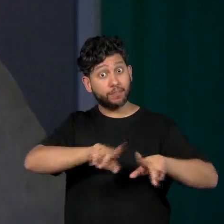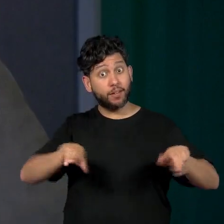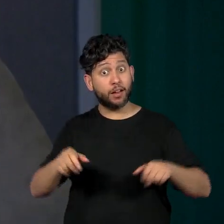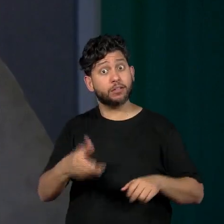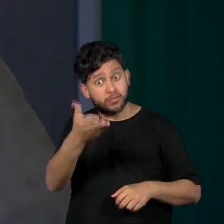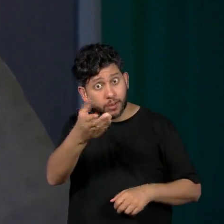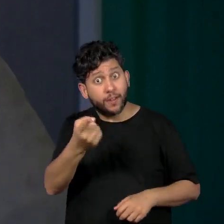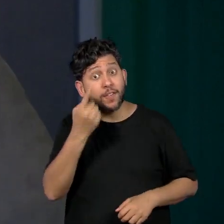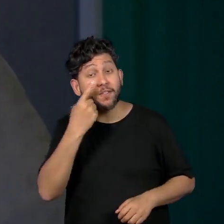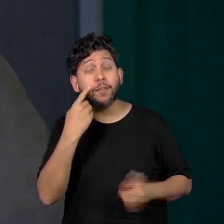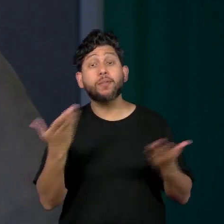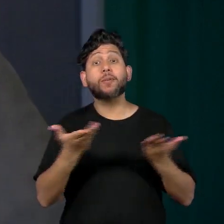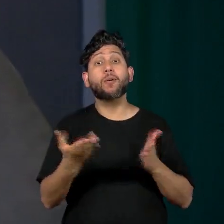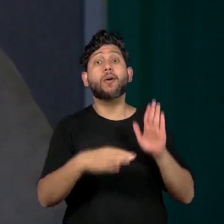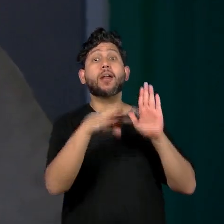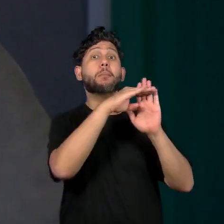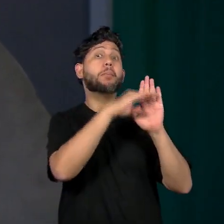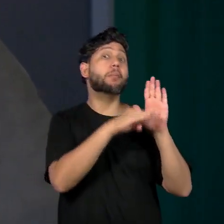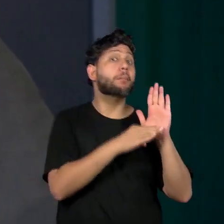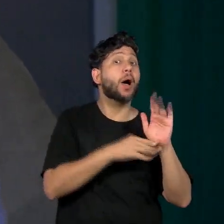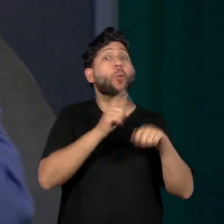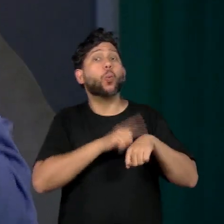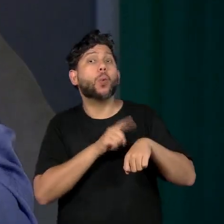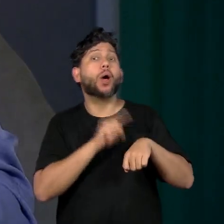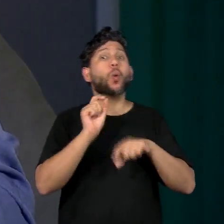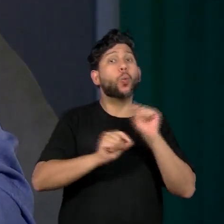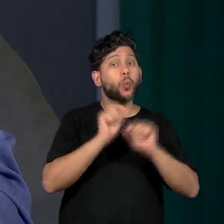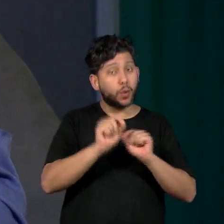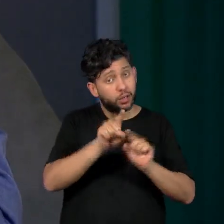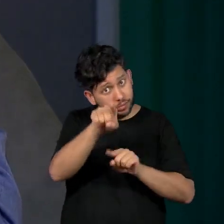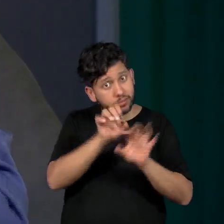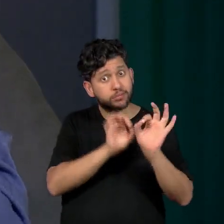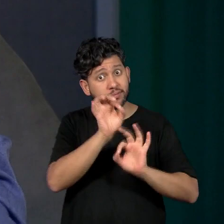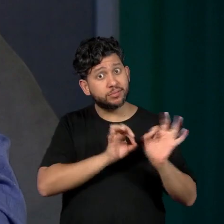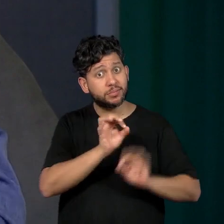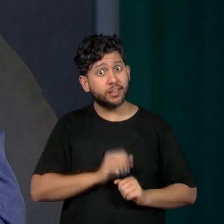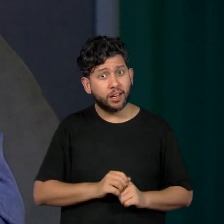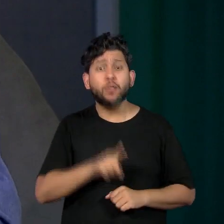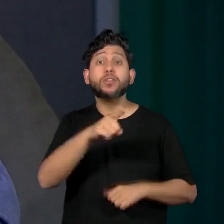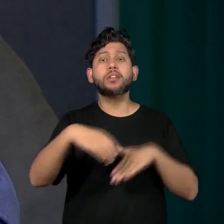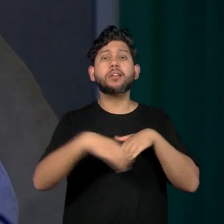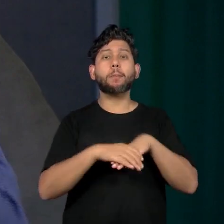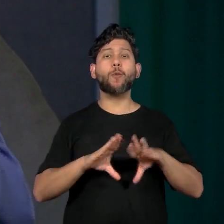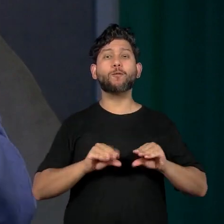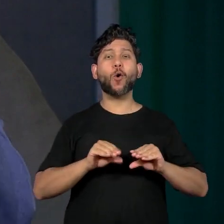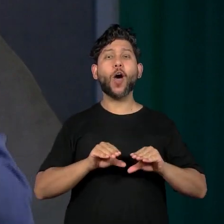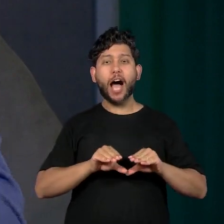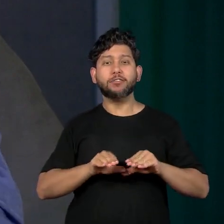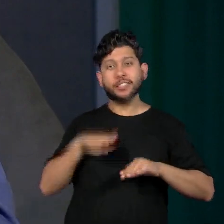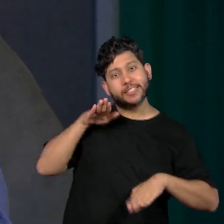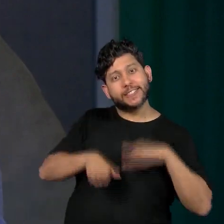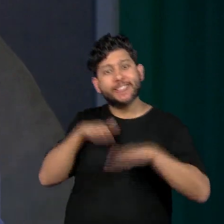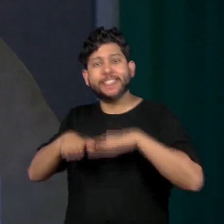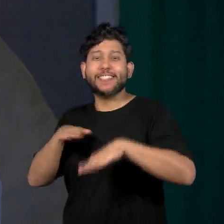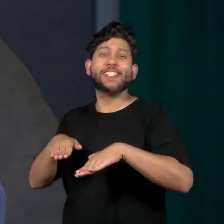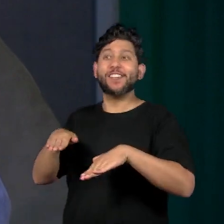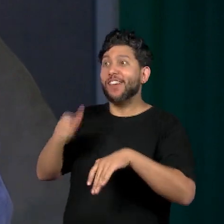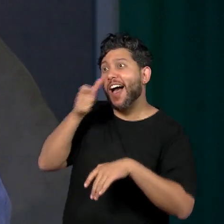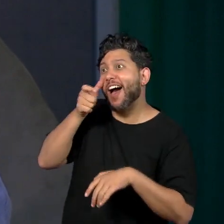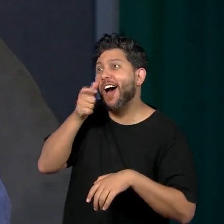Então, vejam agora a agenda dos eventos, prepare aí, né, um sapato confortável e venha